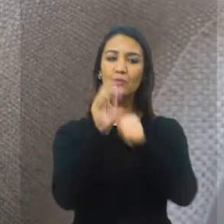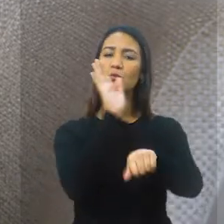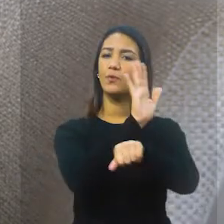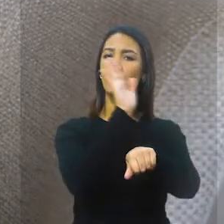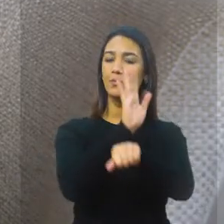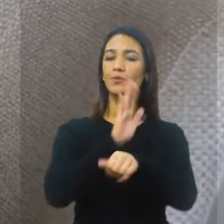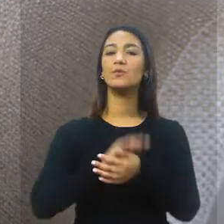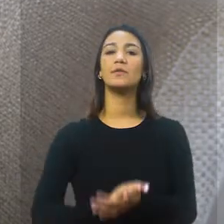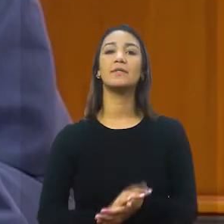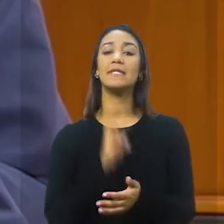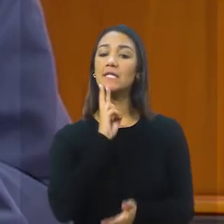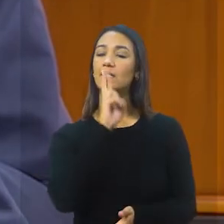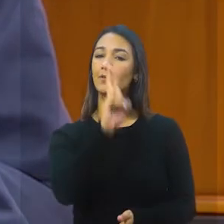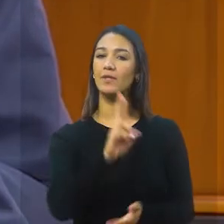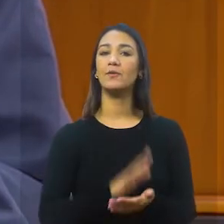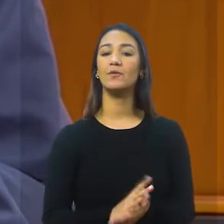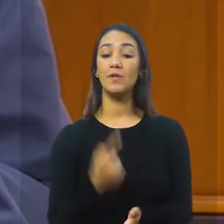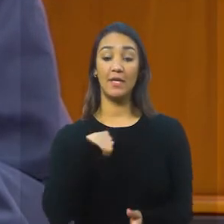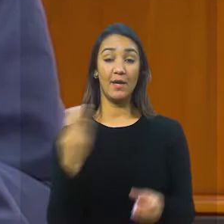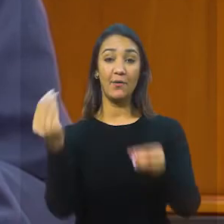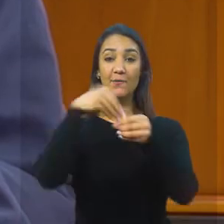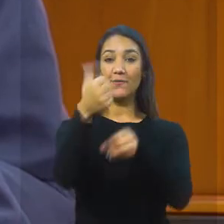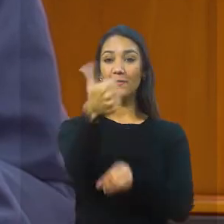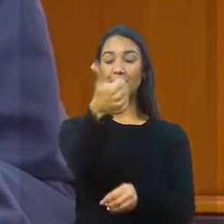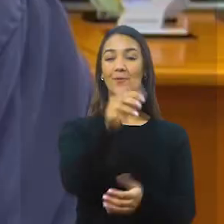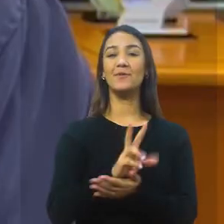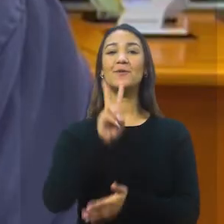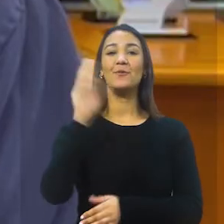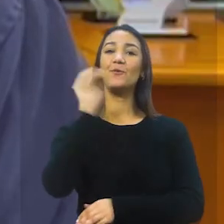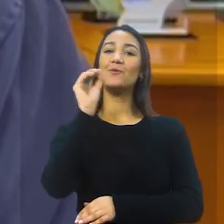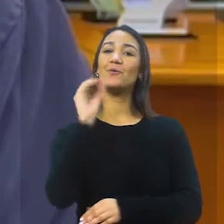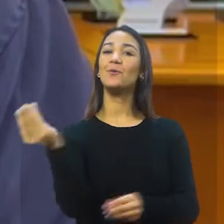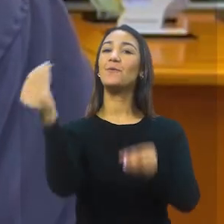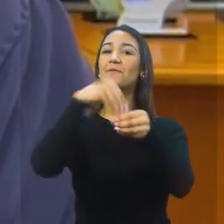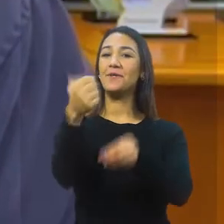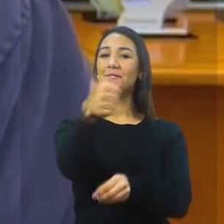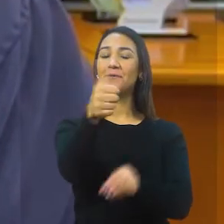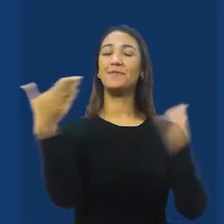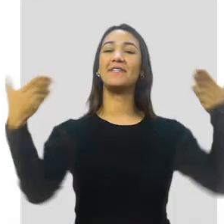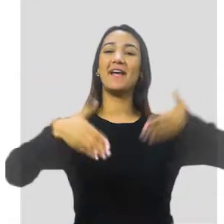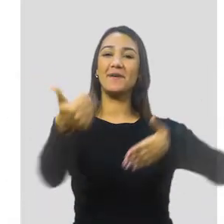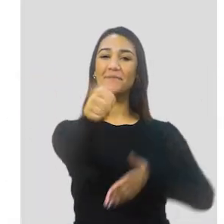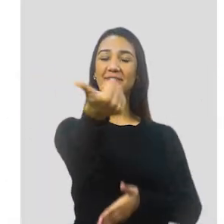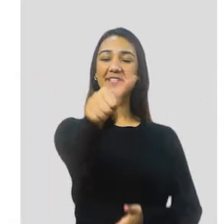ele é um homem que tem um legado. Luiz Carlos Heise para governador, votem no 11. É 11! O